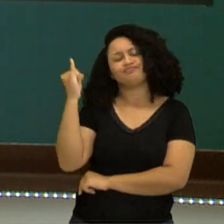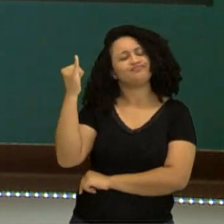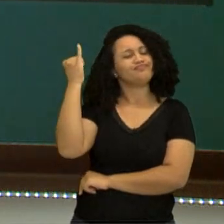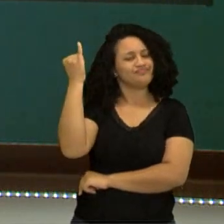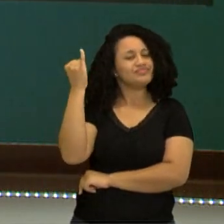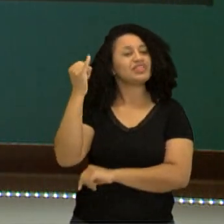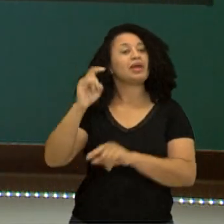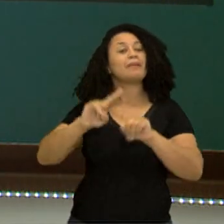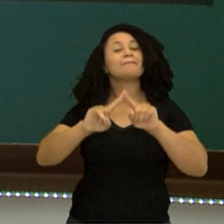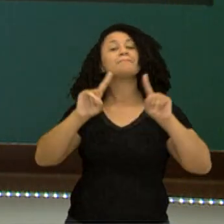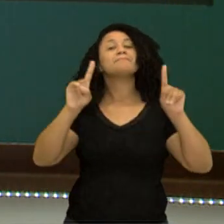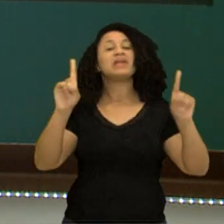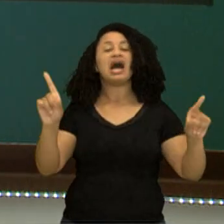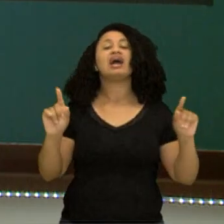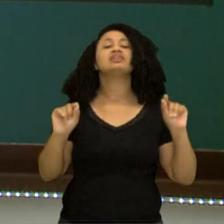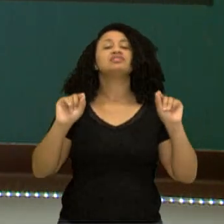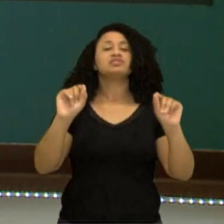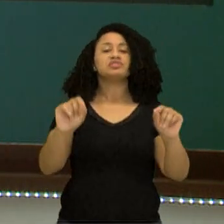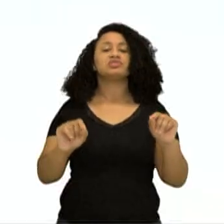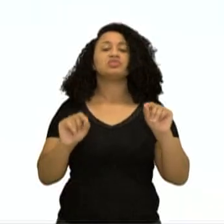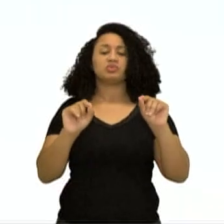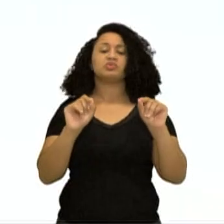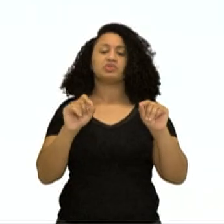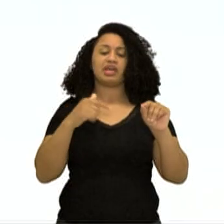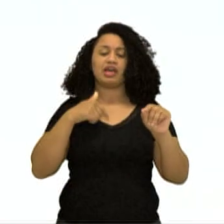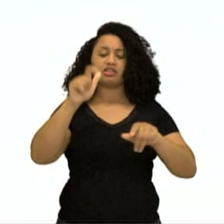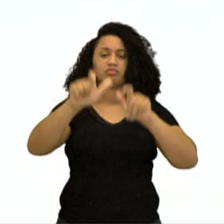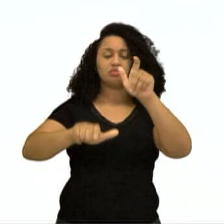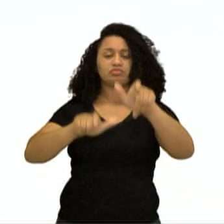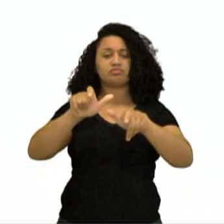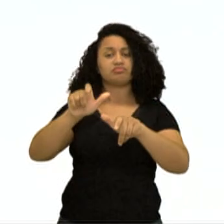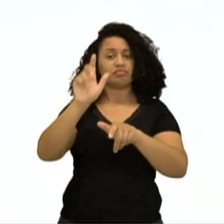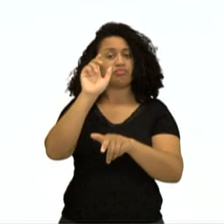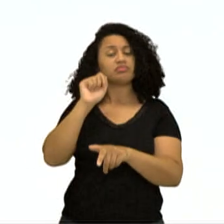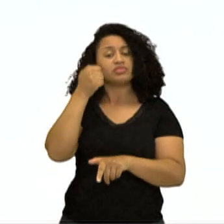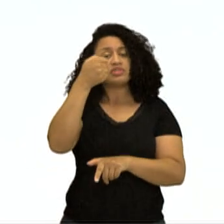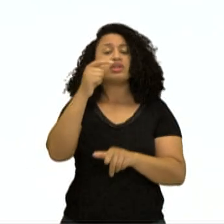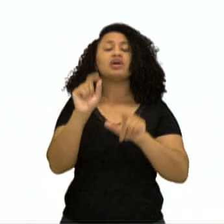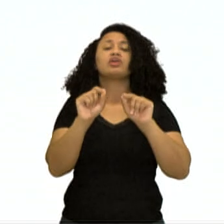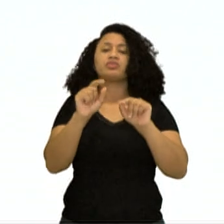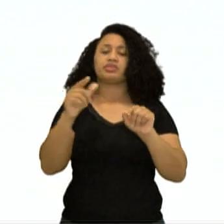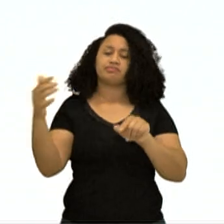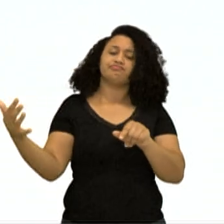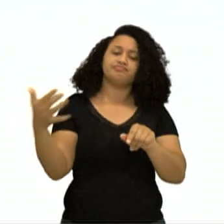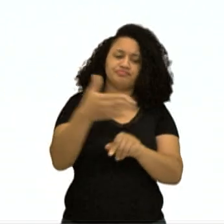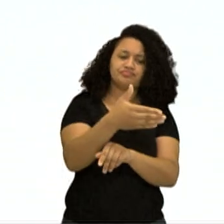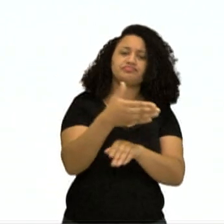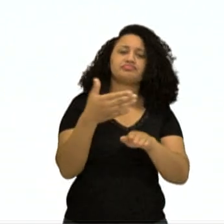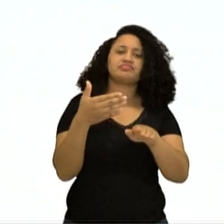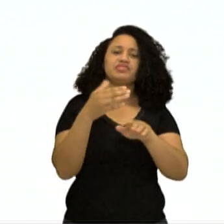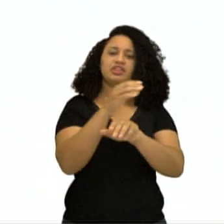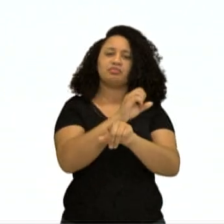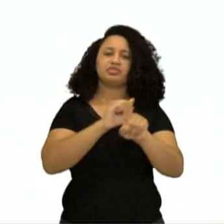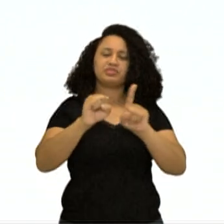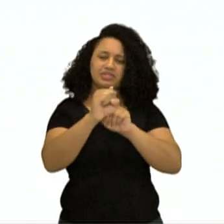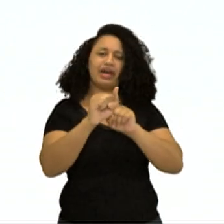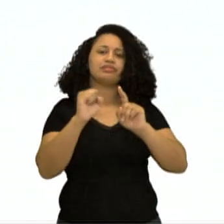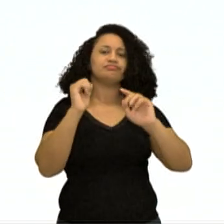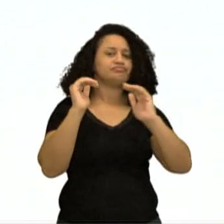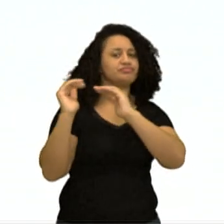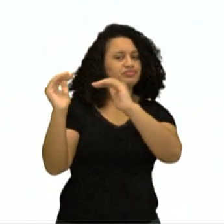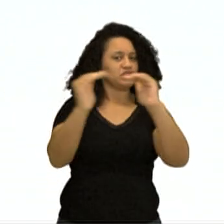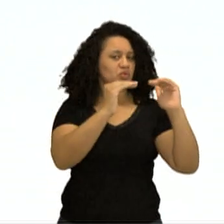Porém, trouxe os negros definitivamente para igualdade de direitos